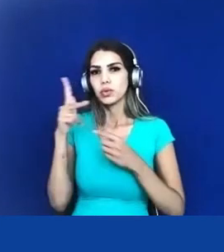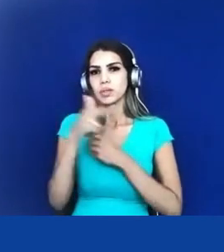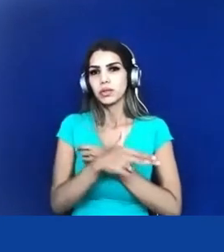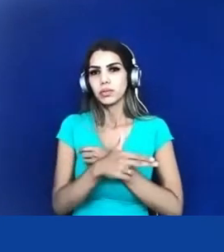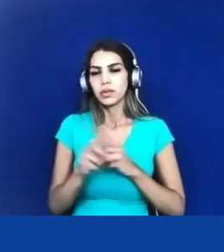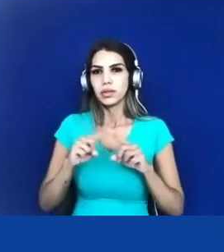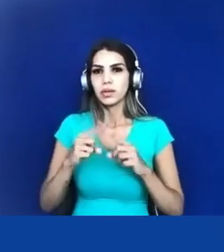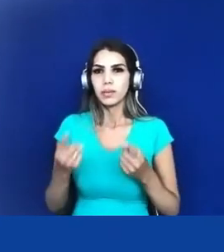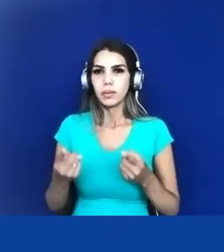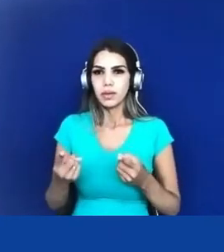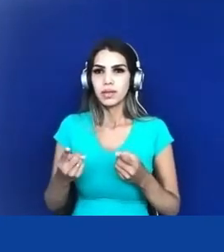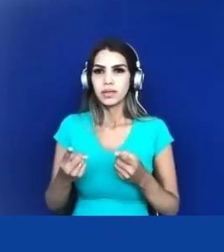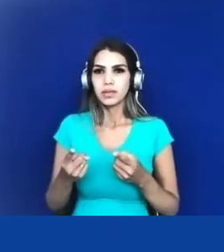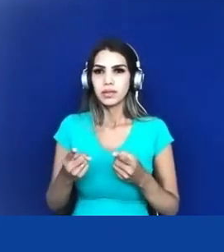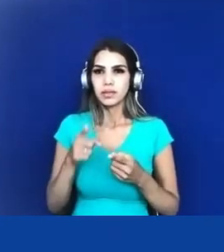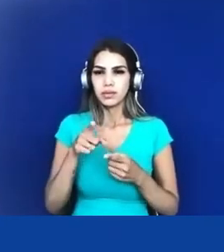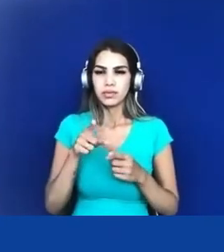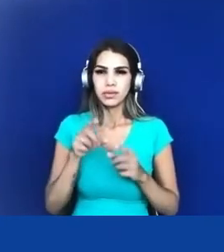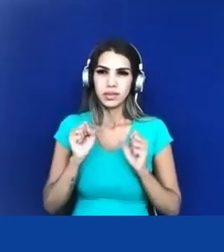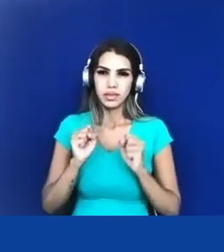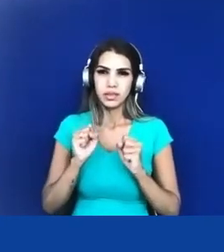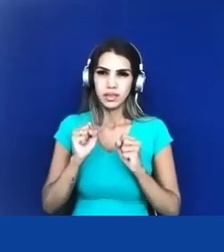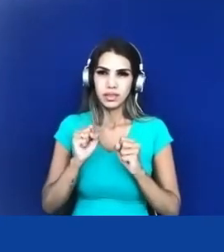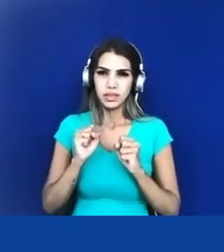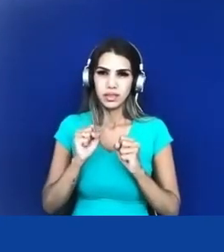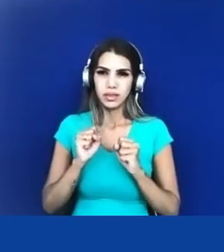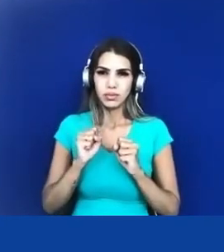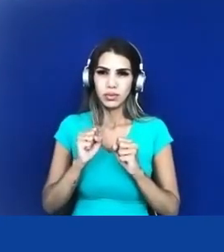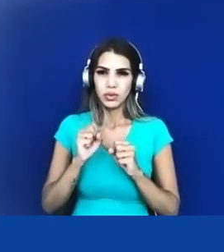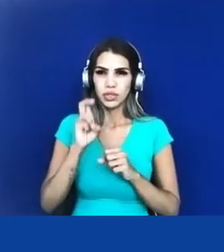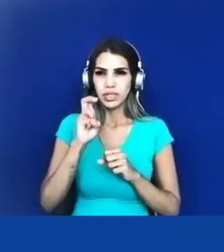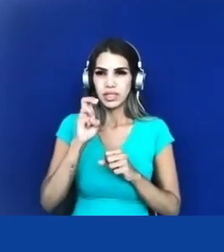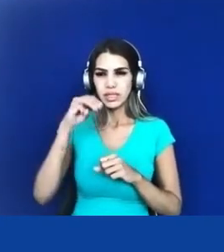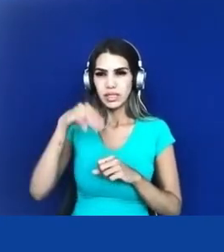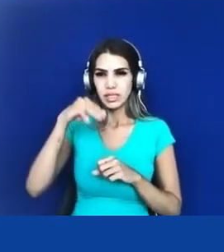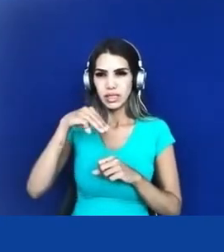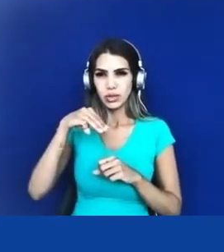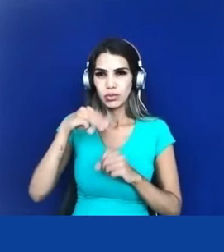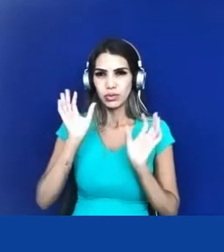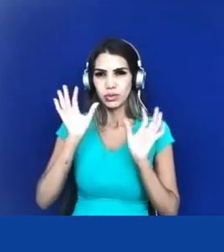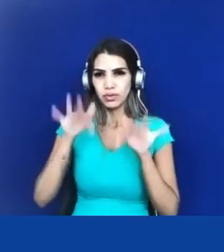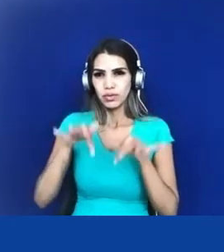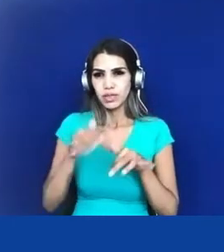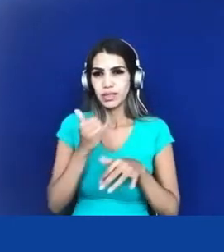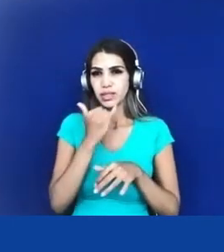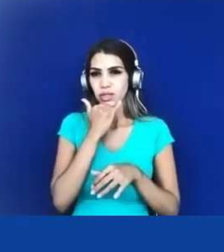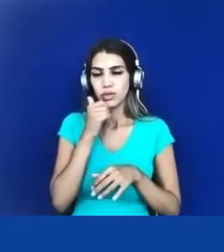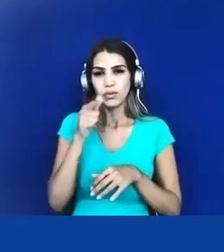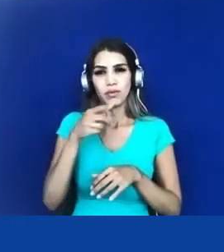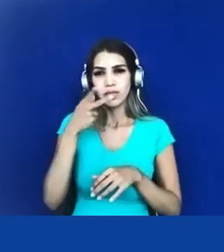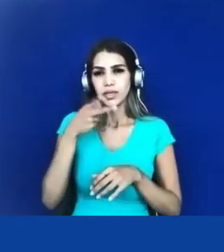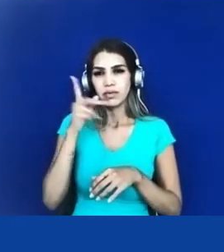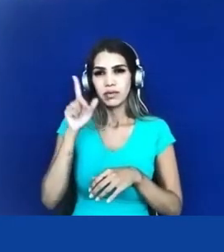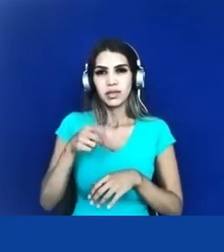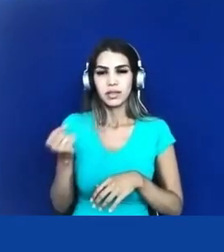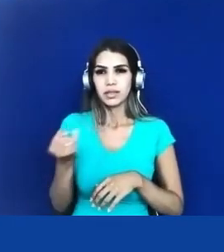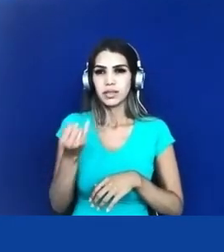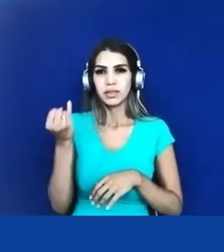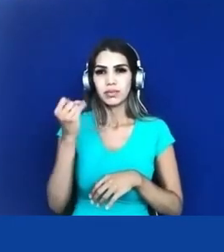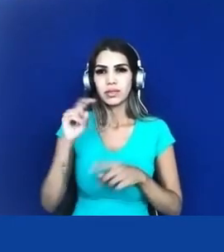você pode terminar em cinco minutos para ter um tempo para o debate desculpa o você está falando é super importante e a gente precisa